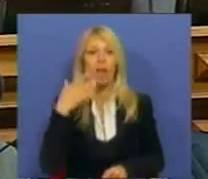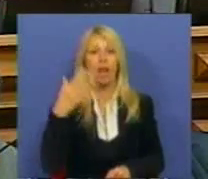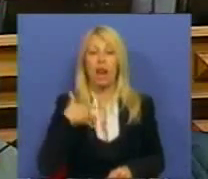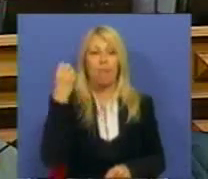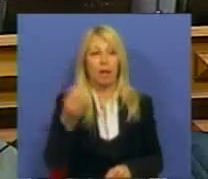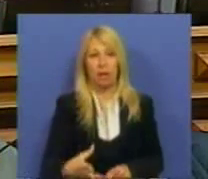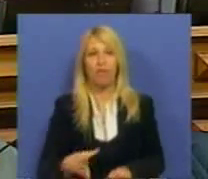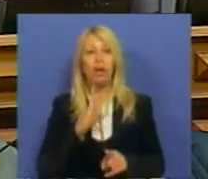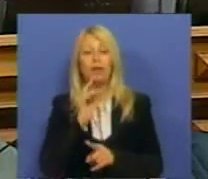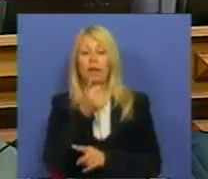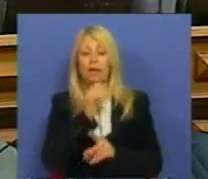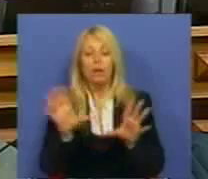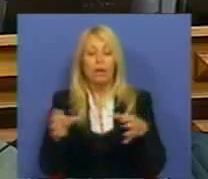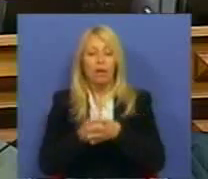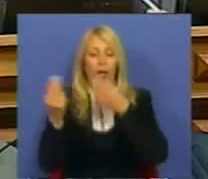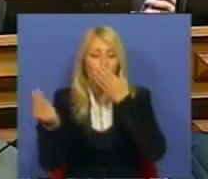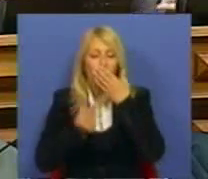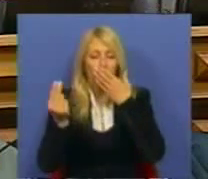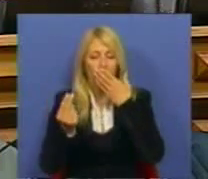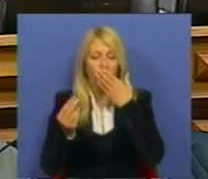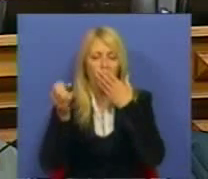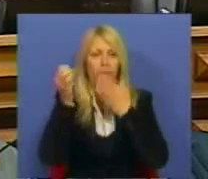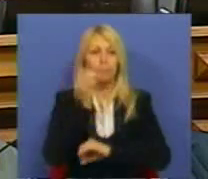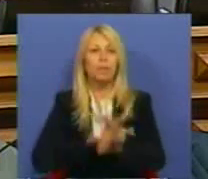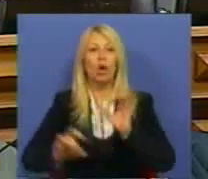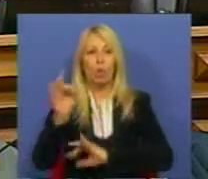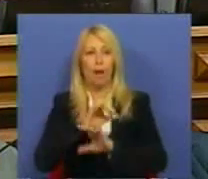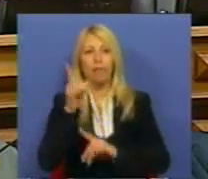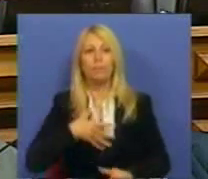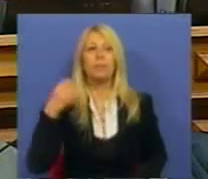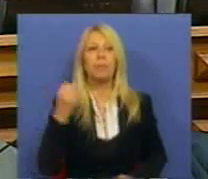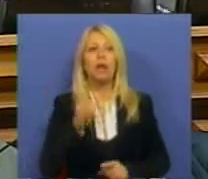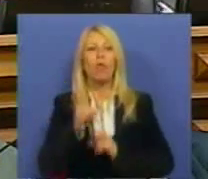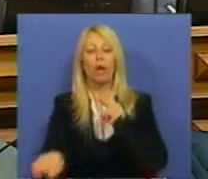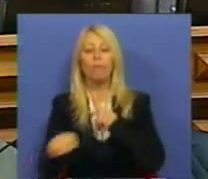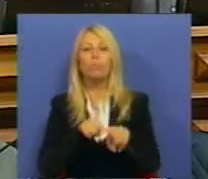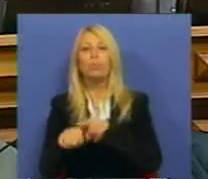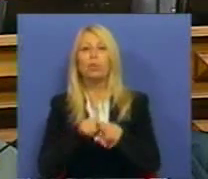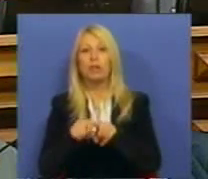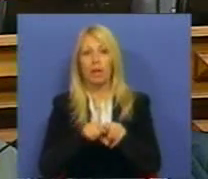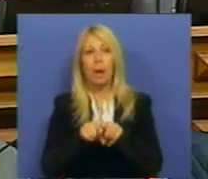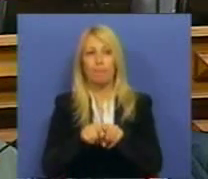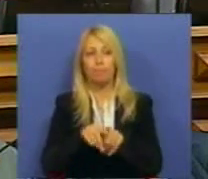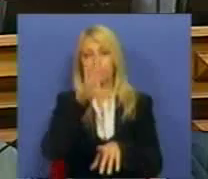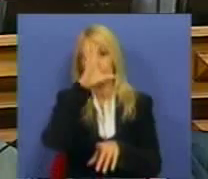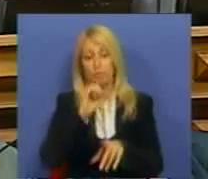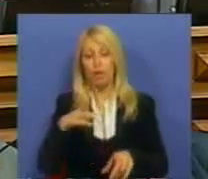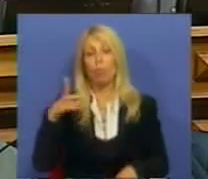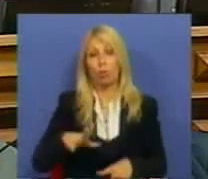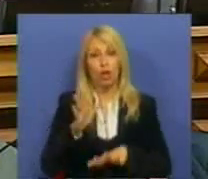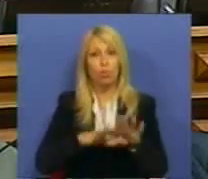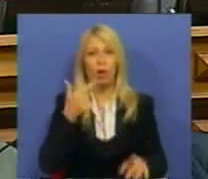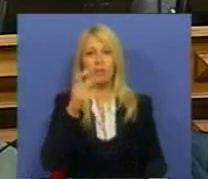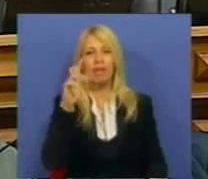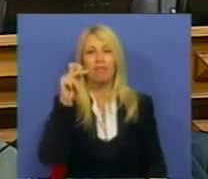Comissão Europeia, mas também considera lamentável tudo aquilo que tem sido a política do Governo português sobre os transgénicos, que sempre